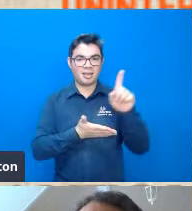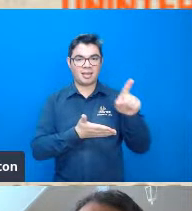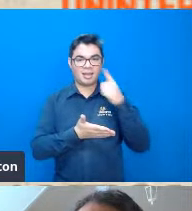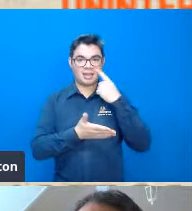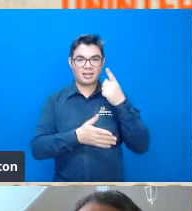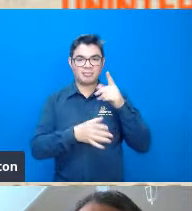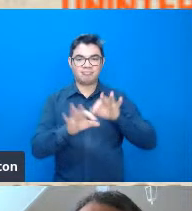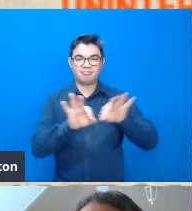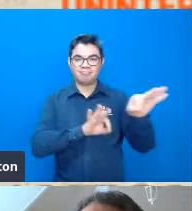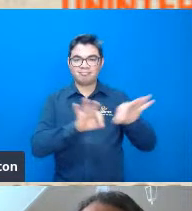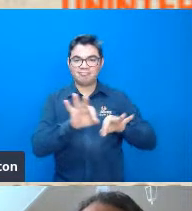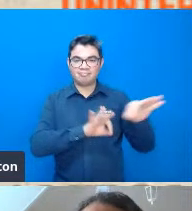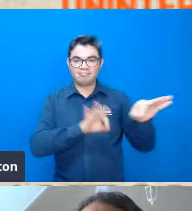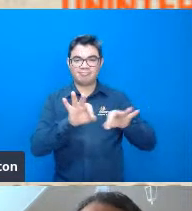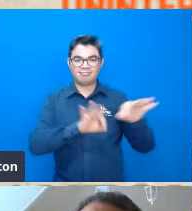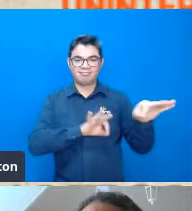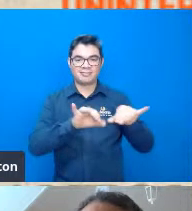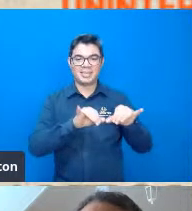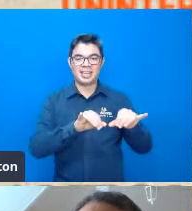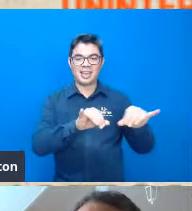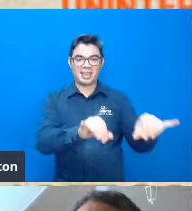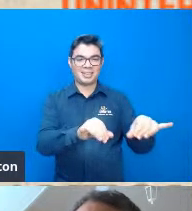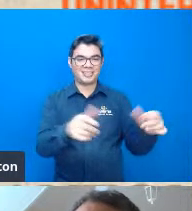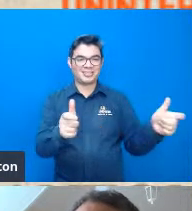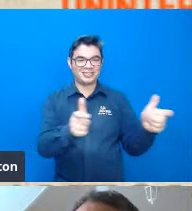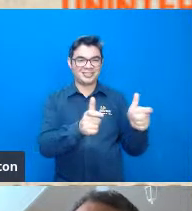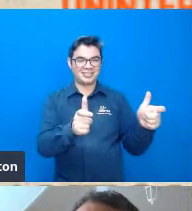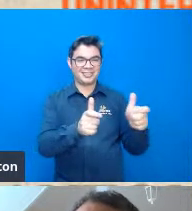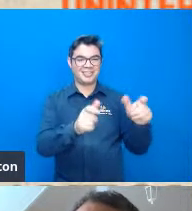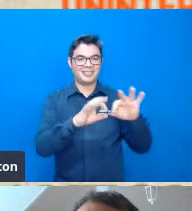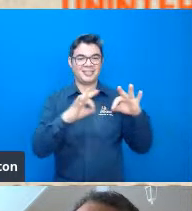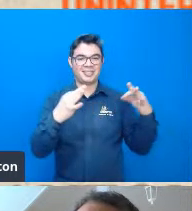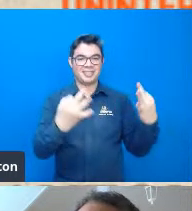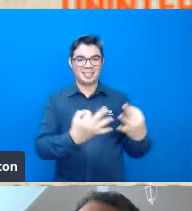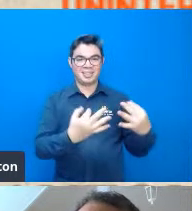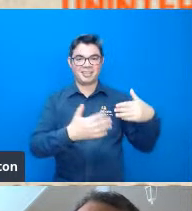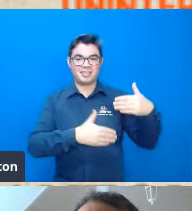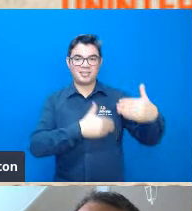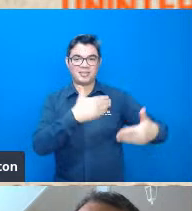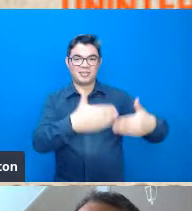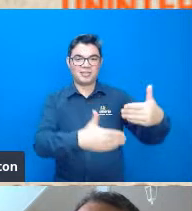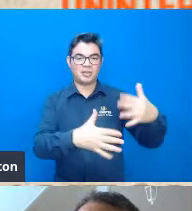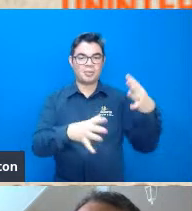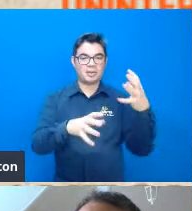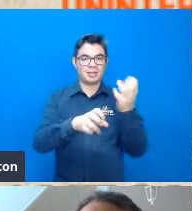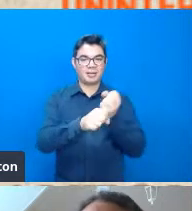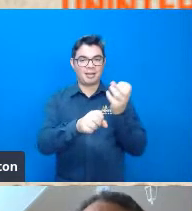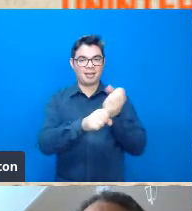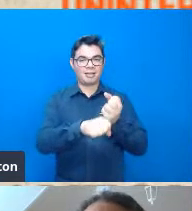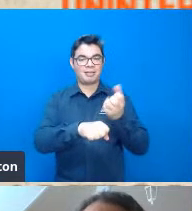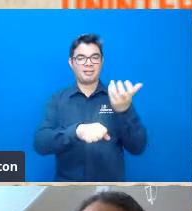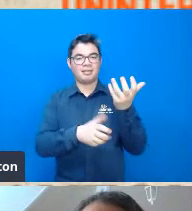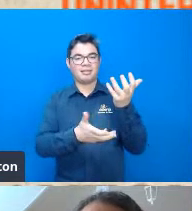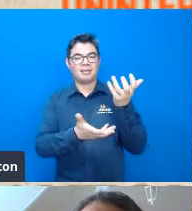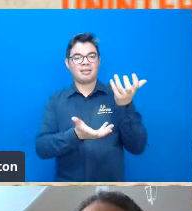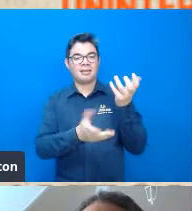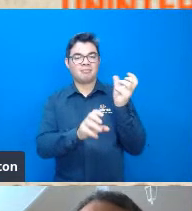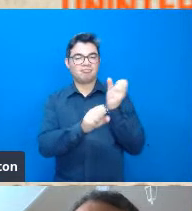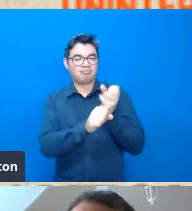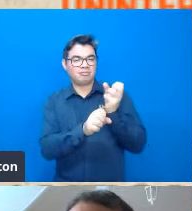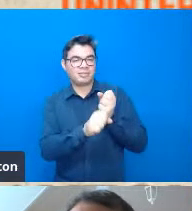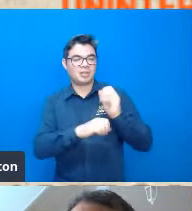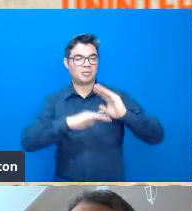do armazém da família e foi lá que ele desenvolveu as suas habilidades com os cálculos